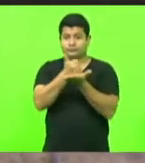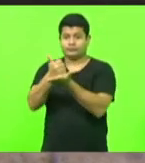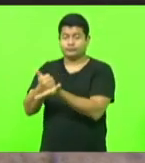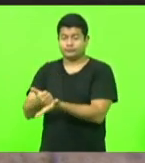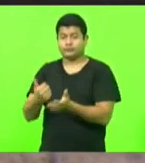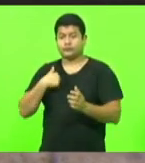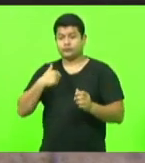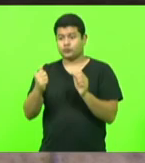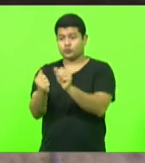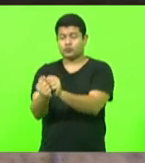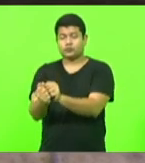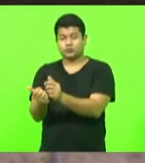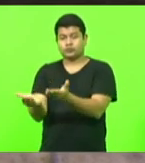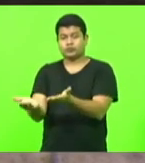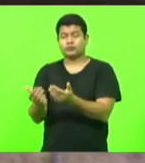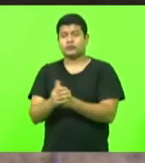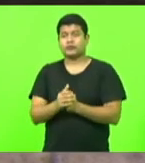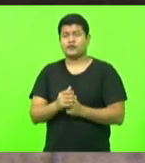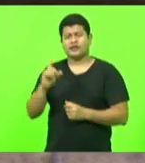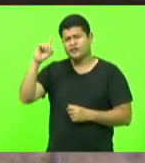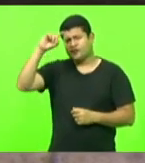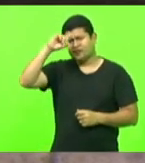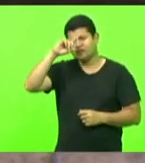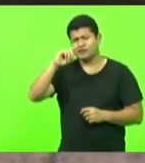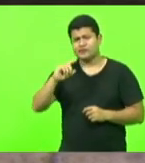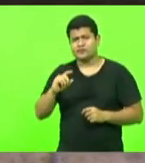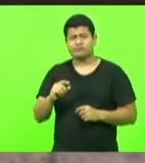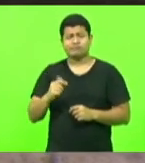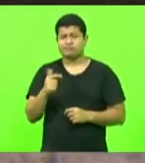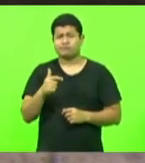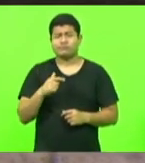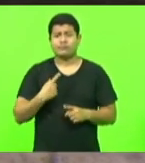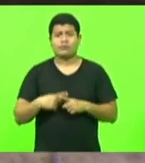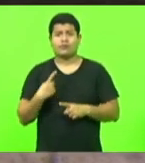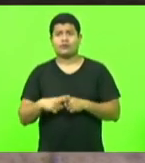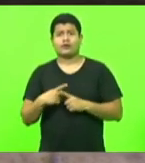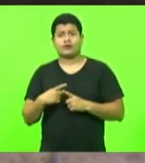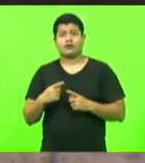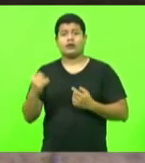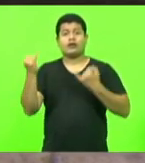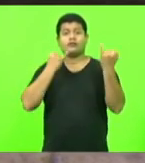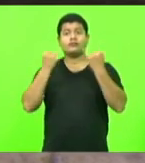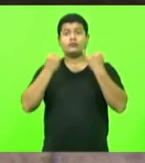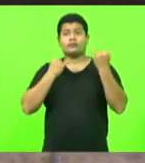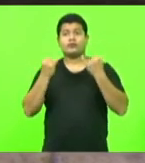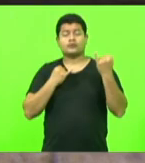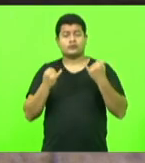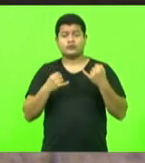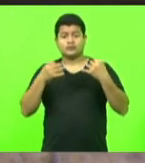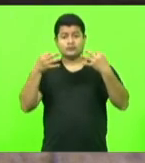nós não tínhamos dificuldade, porque os dados eram muito absolutos,